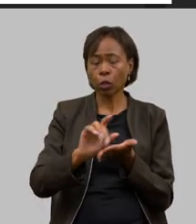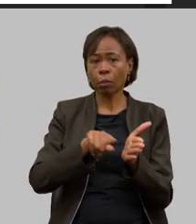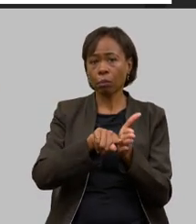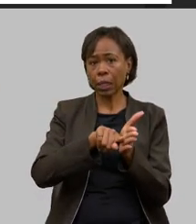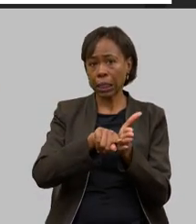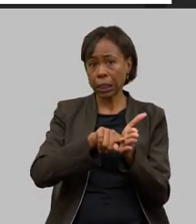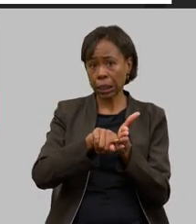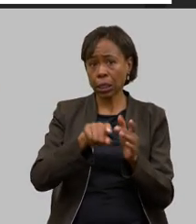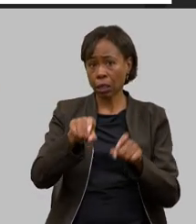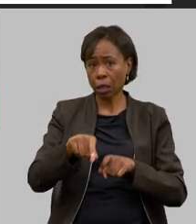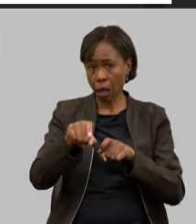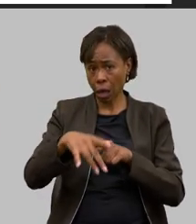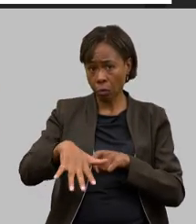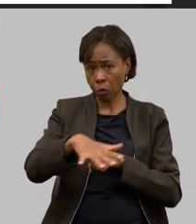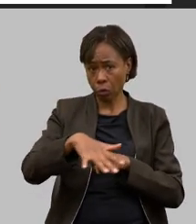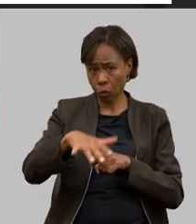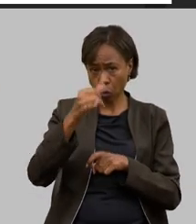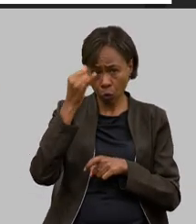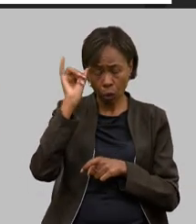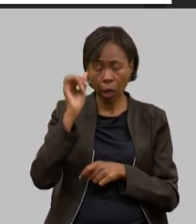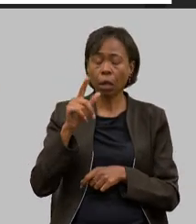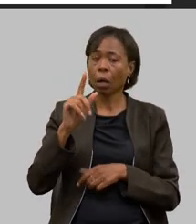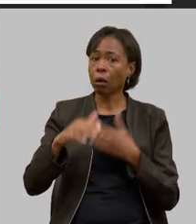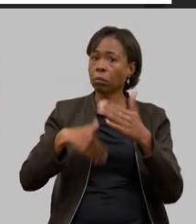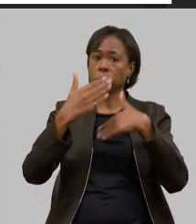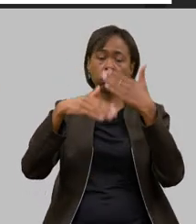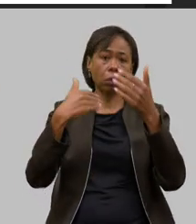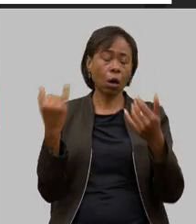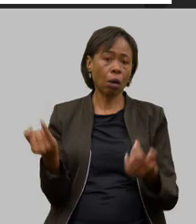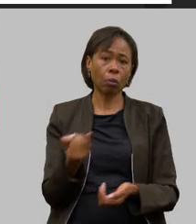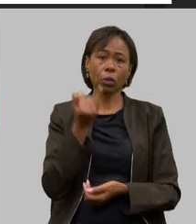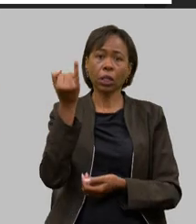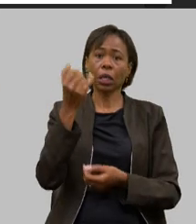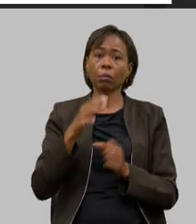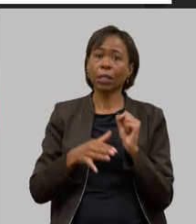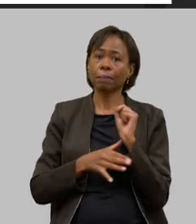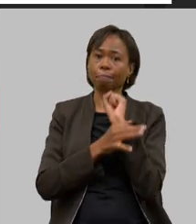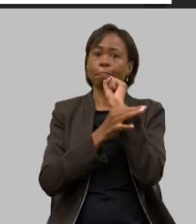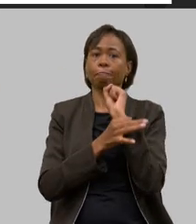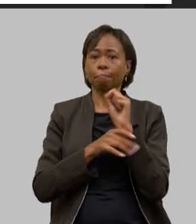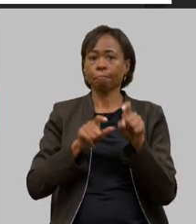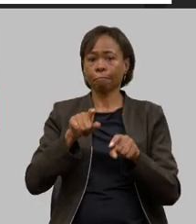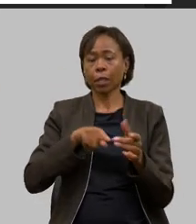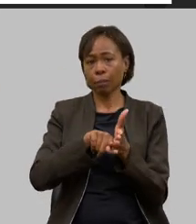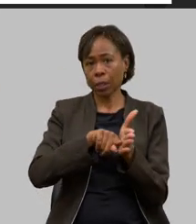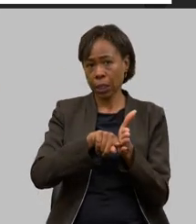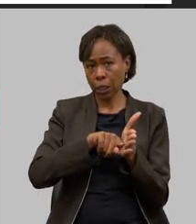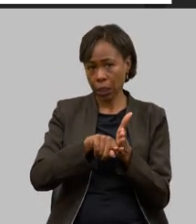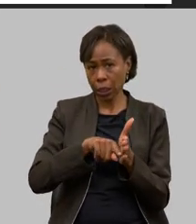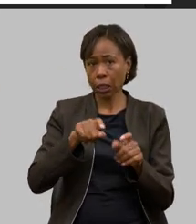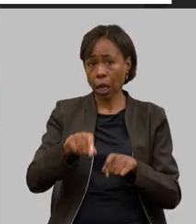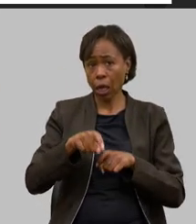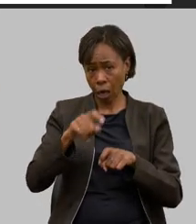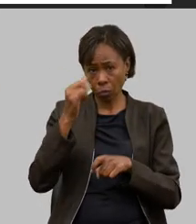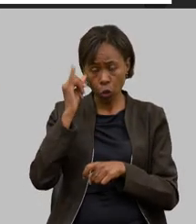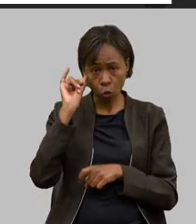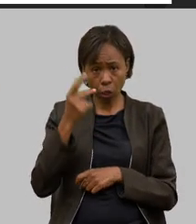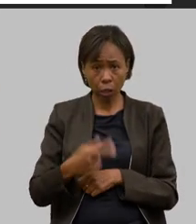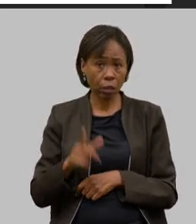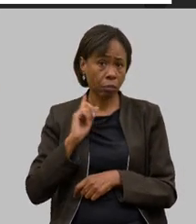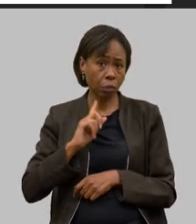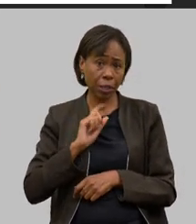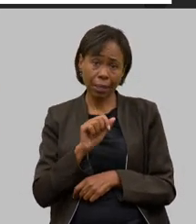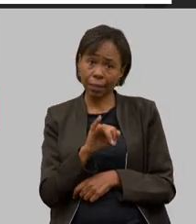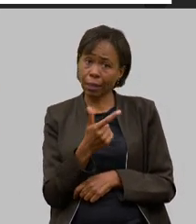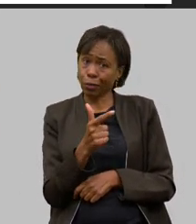salto fundamental para dar segurança para pesquisa agropecuária em Minas Gerais e gente ter recursos porque sem pesquisa a gente não